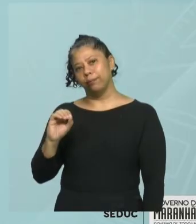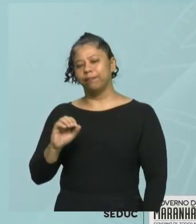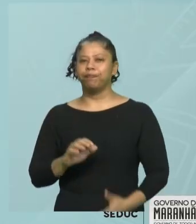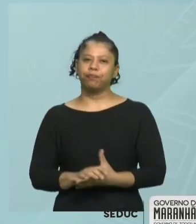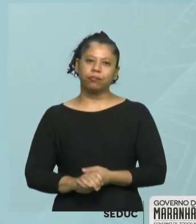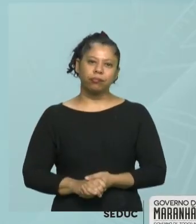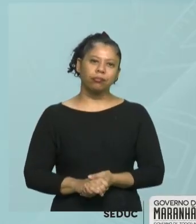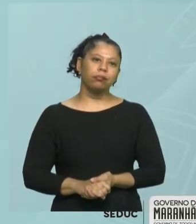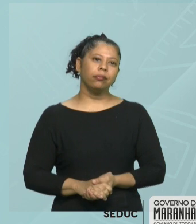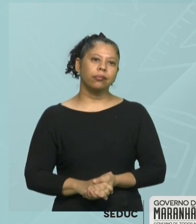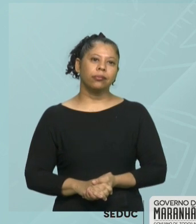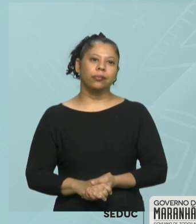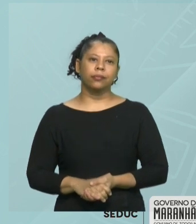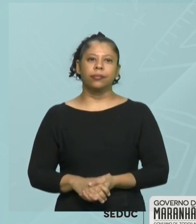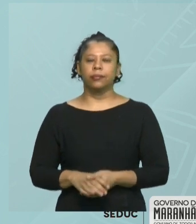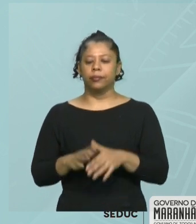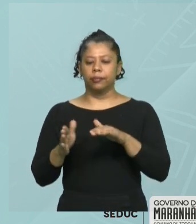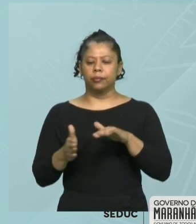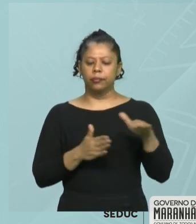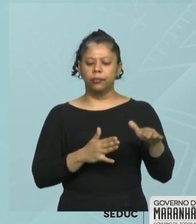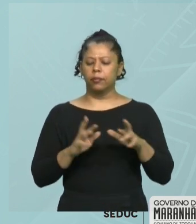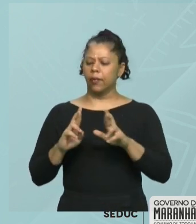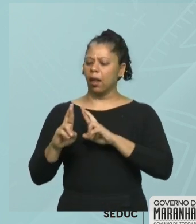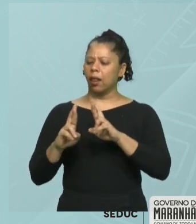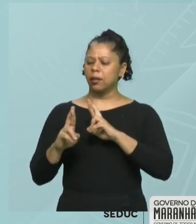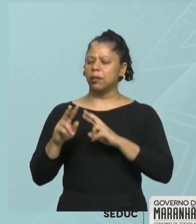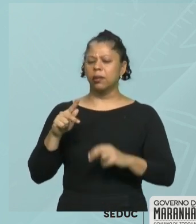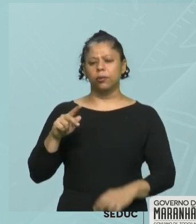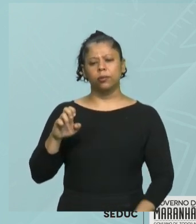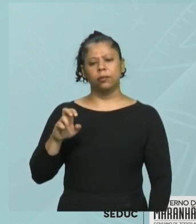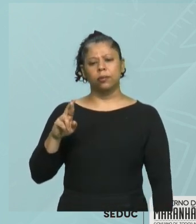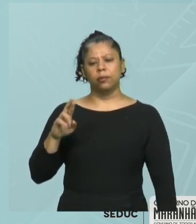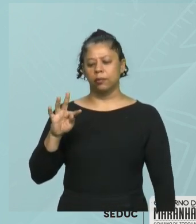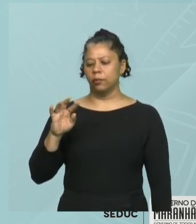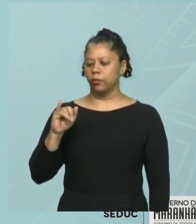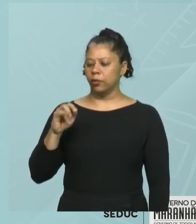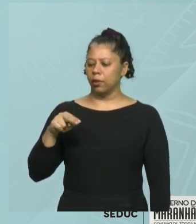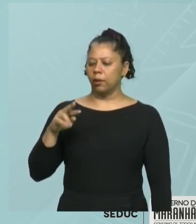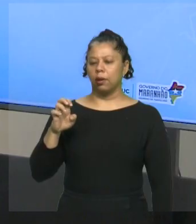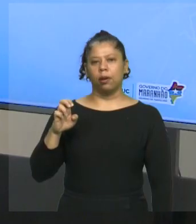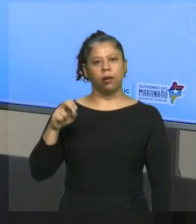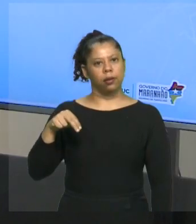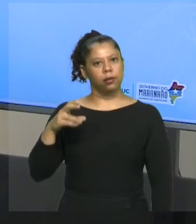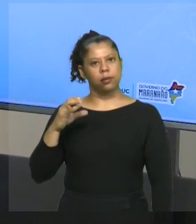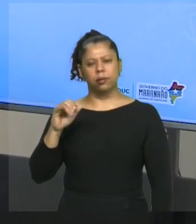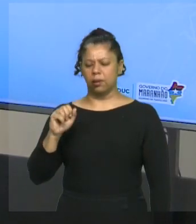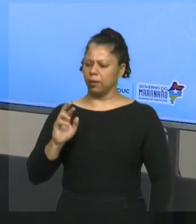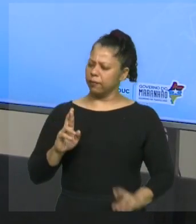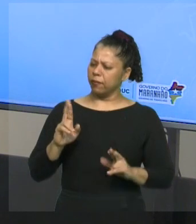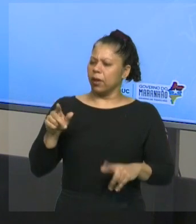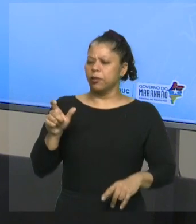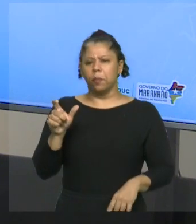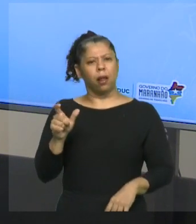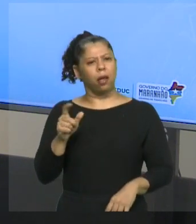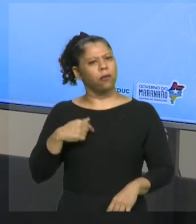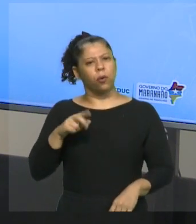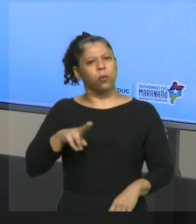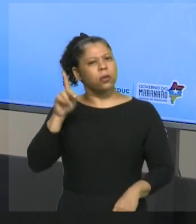Relação de pertinência. É uma palavra meio estranha, meio esquisita, não é do cotidiano,